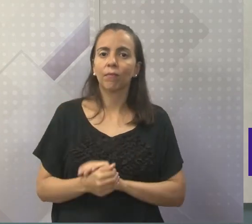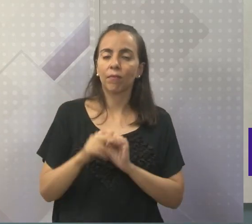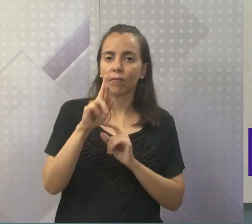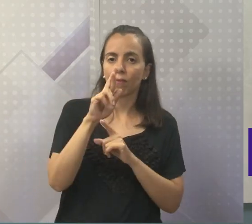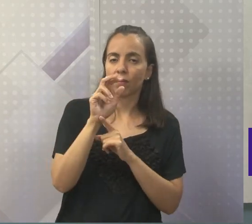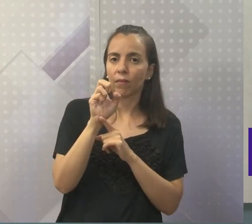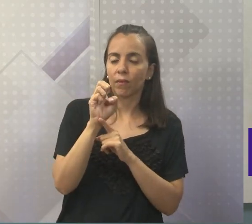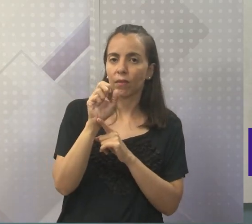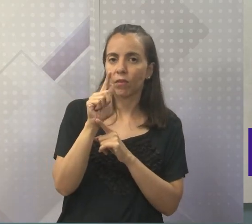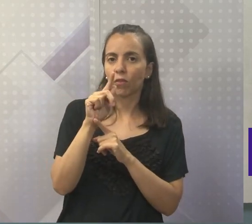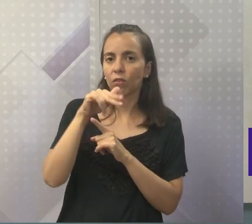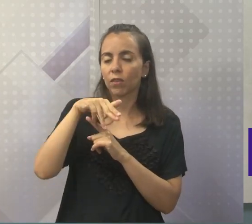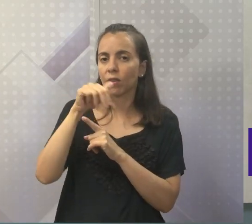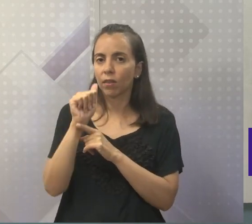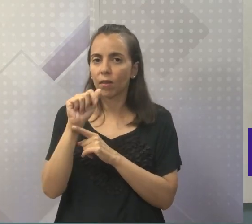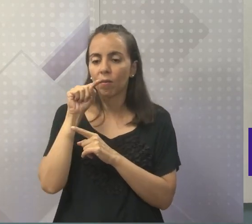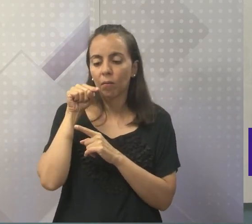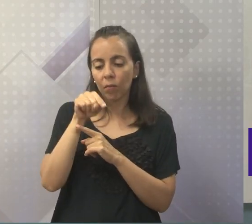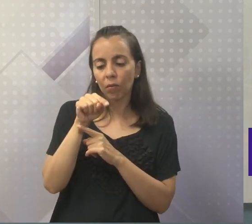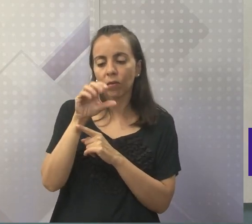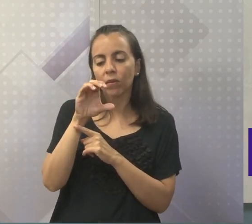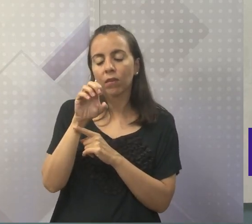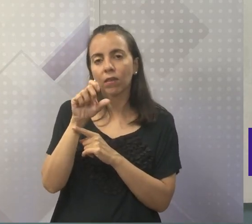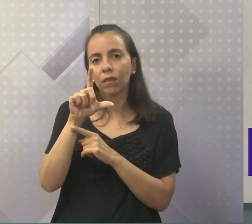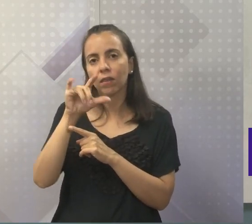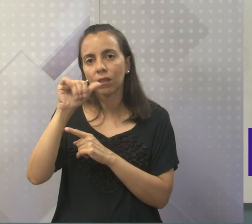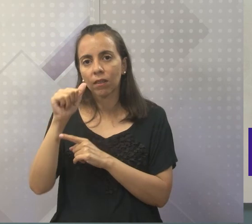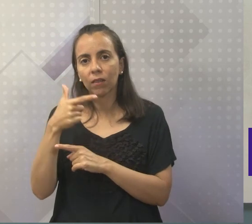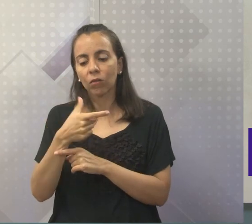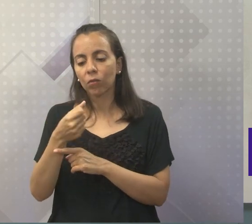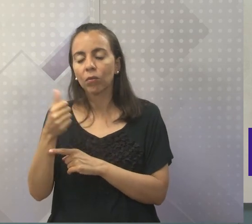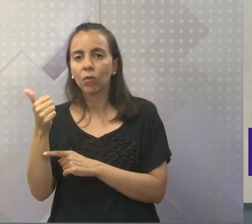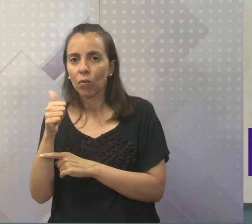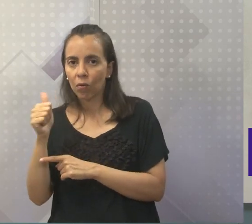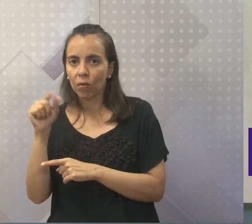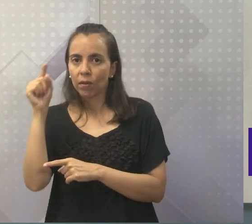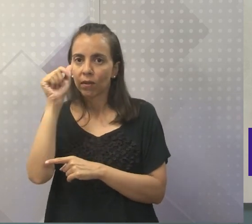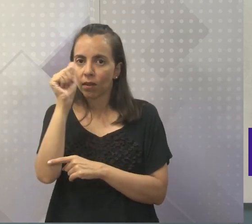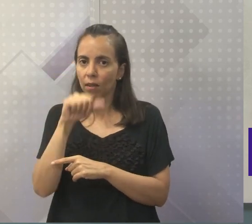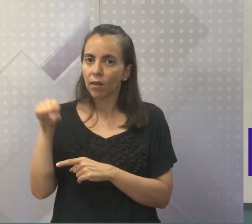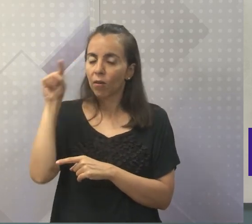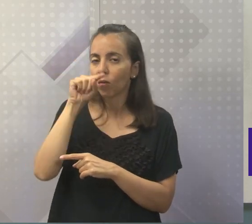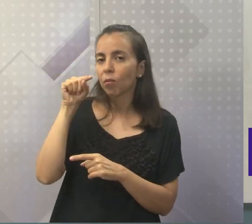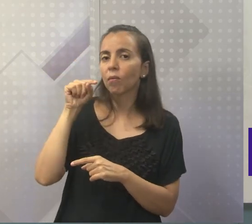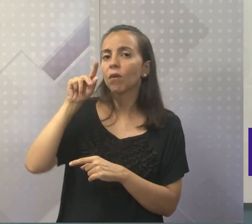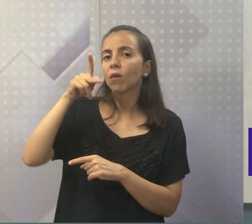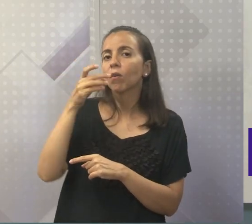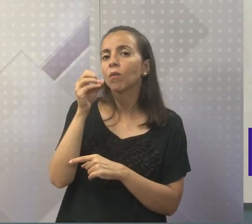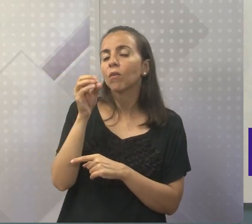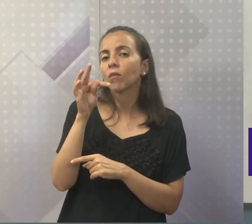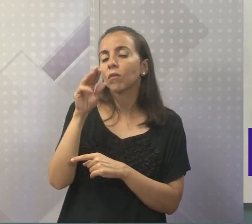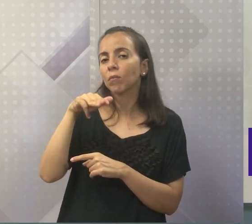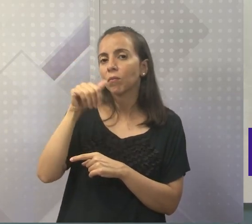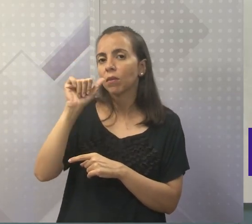.celia2011.com Ok?